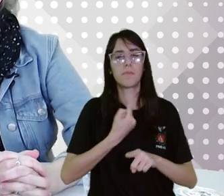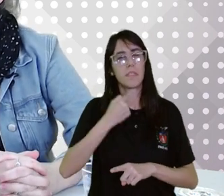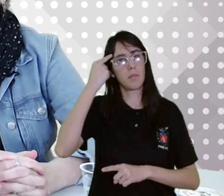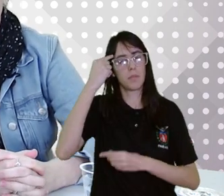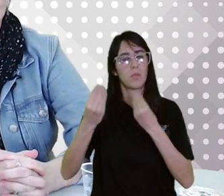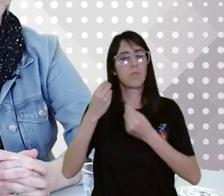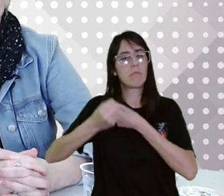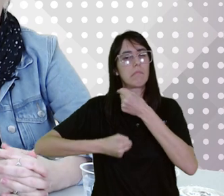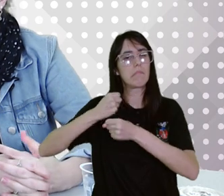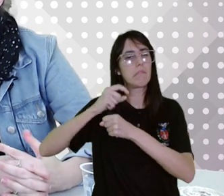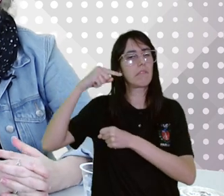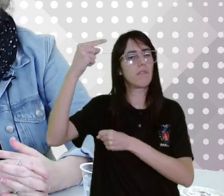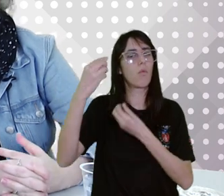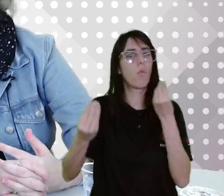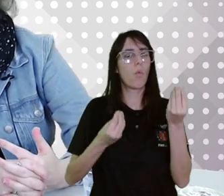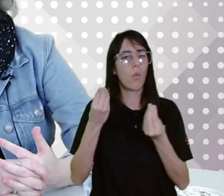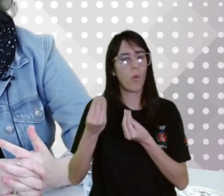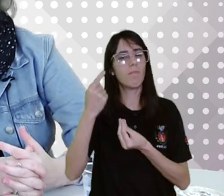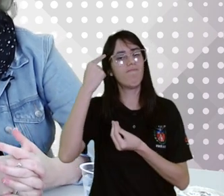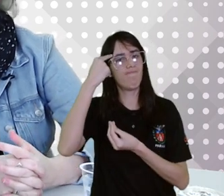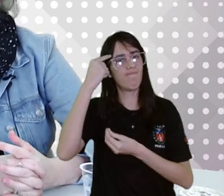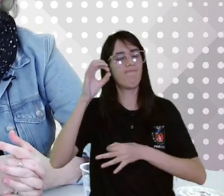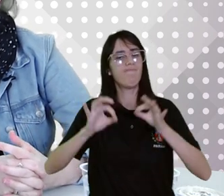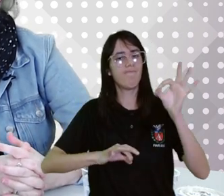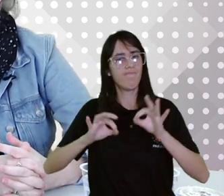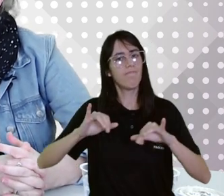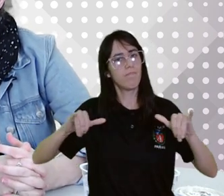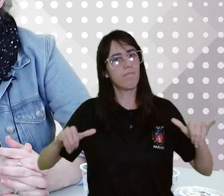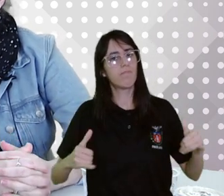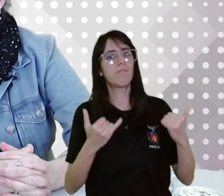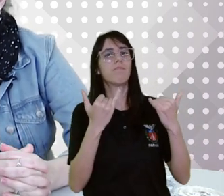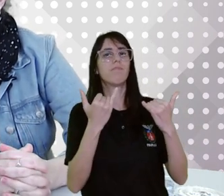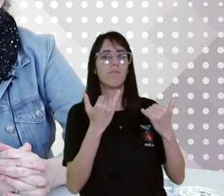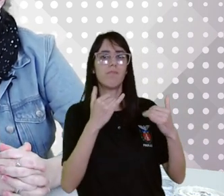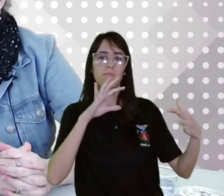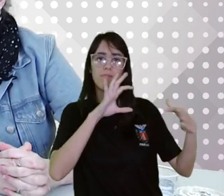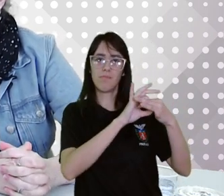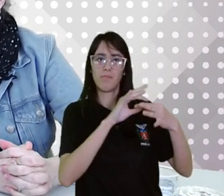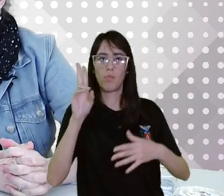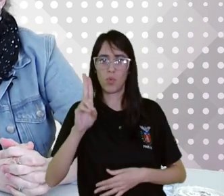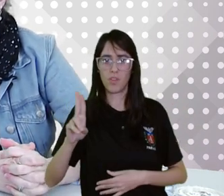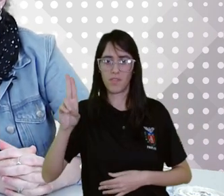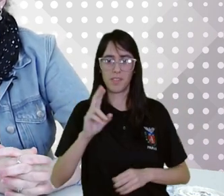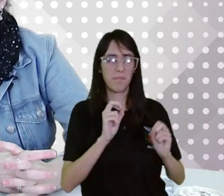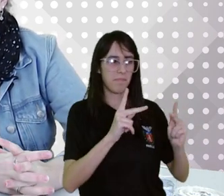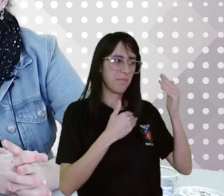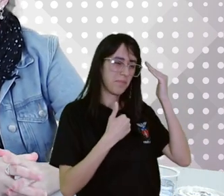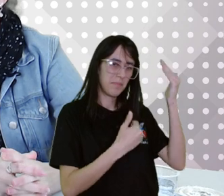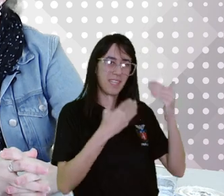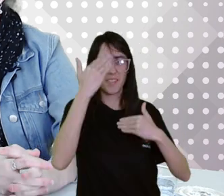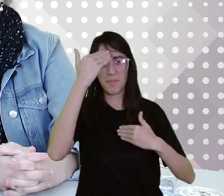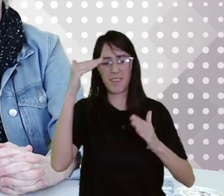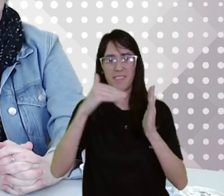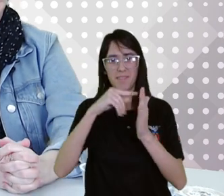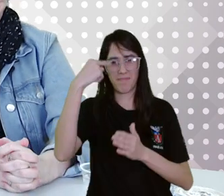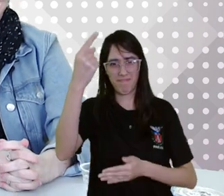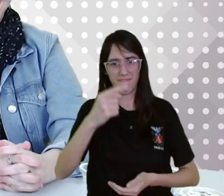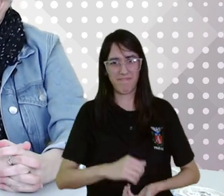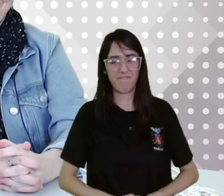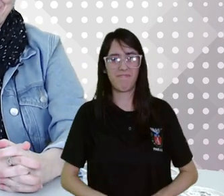do ano que vem, vamos aproveitar essa parceria com a universidade. Então, muito obrigada, até mais.